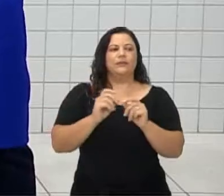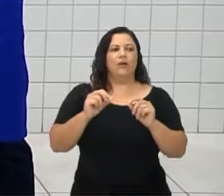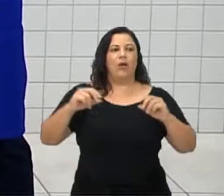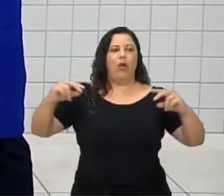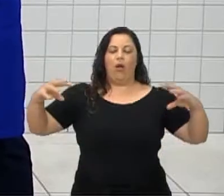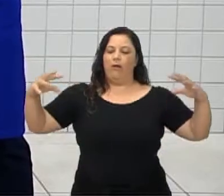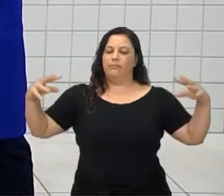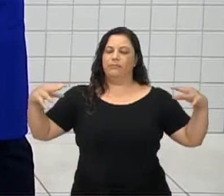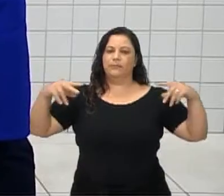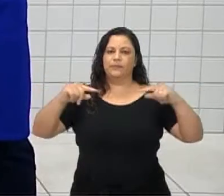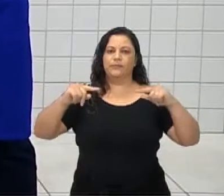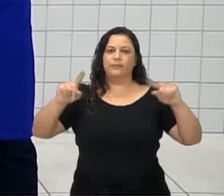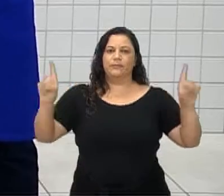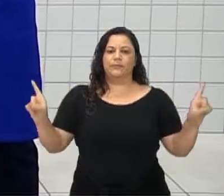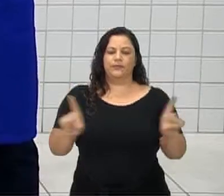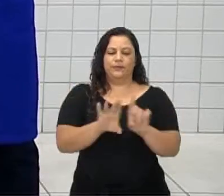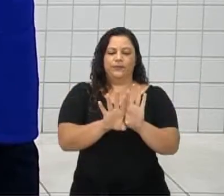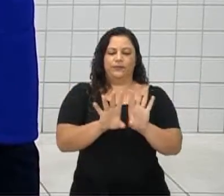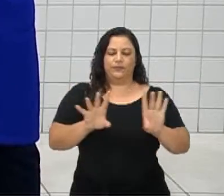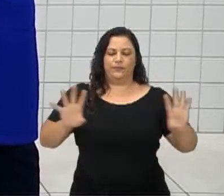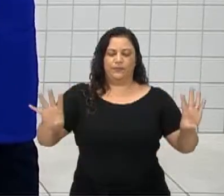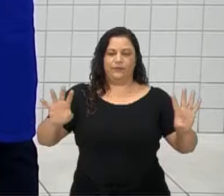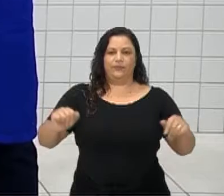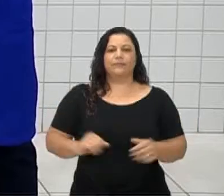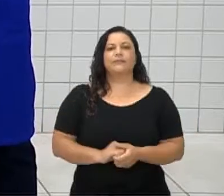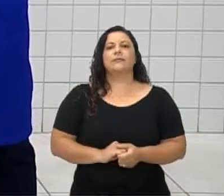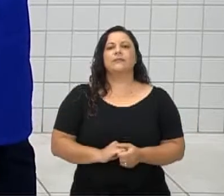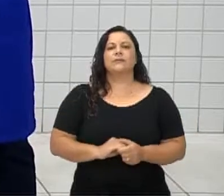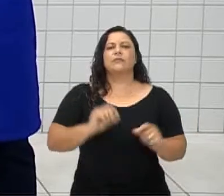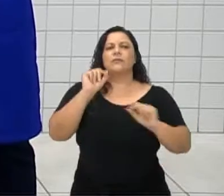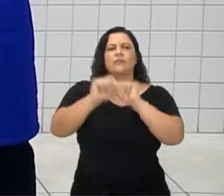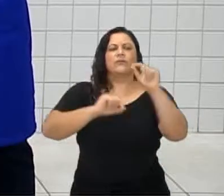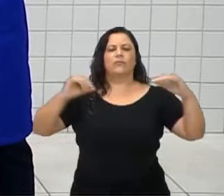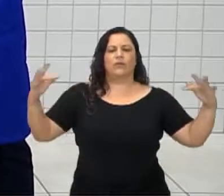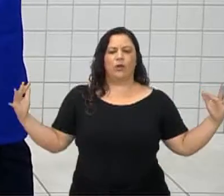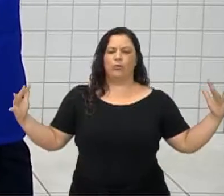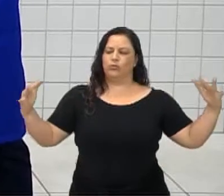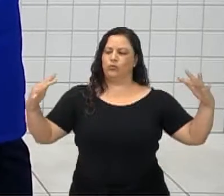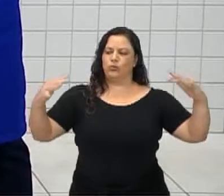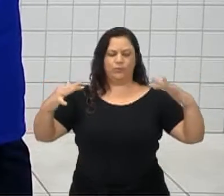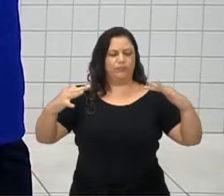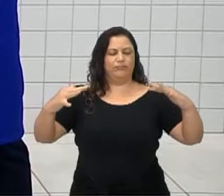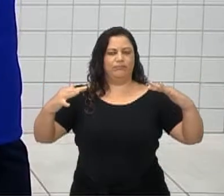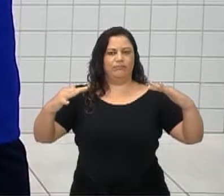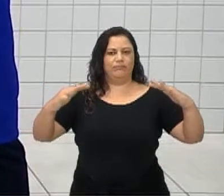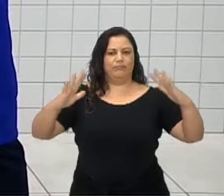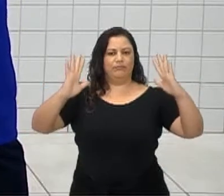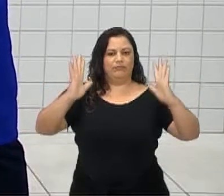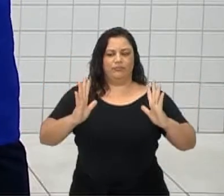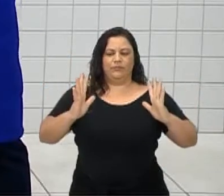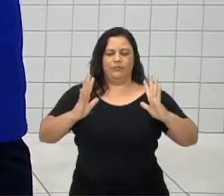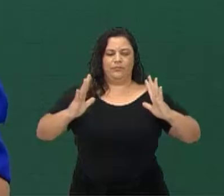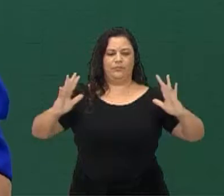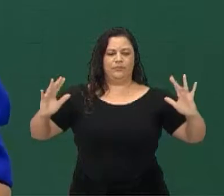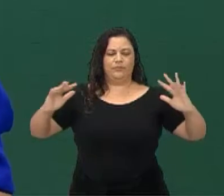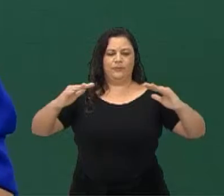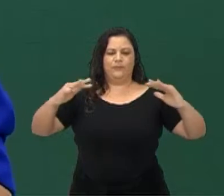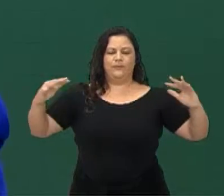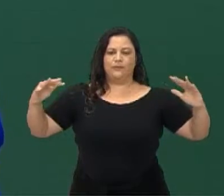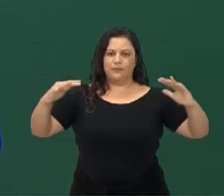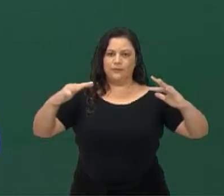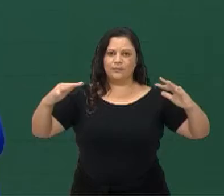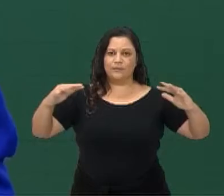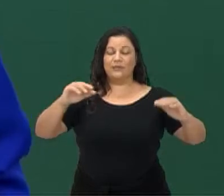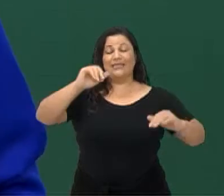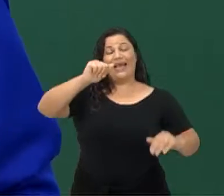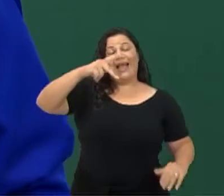aqui. E, onde vocês estão aí, vocês se colocariam em linha de frente para nós. Então, essa é a formação, a chamada